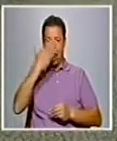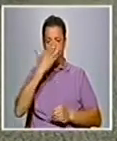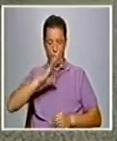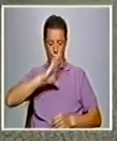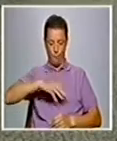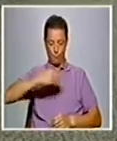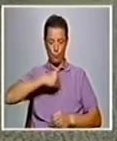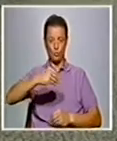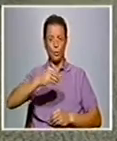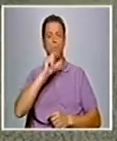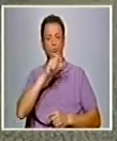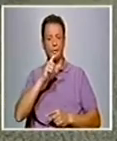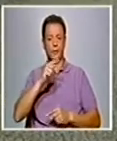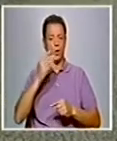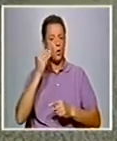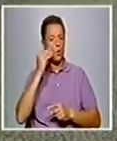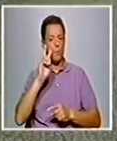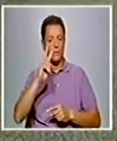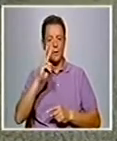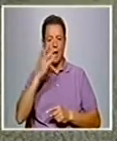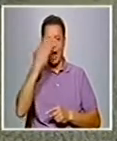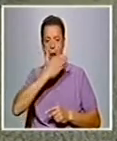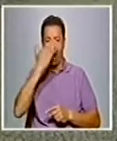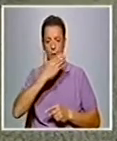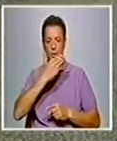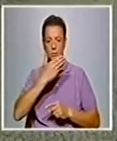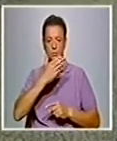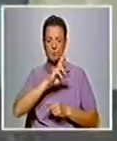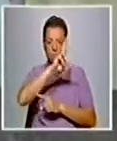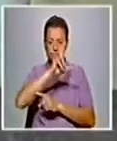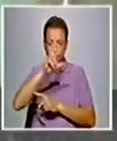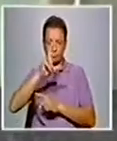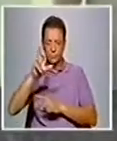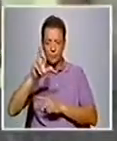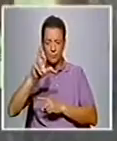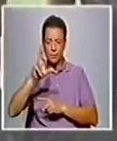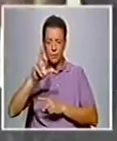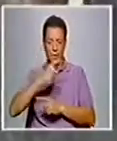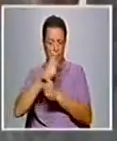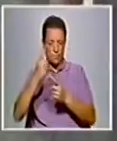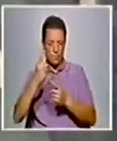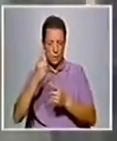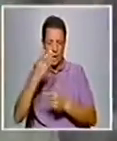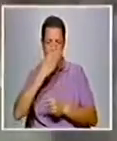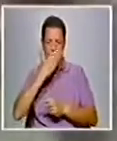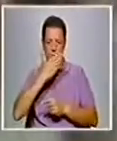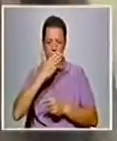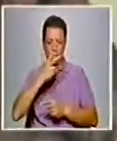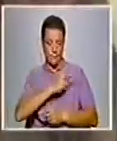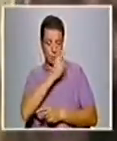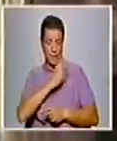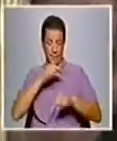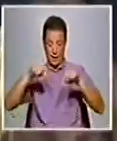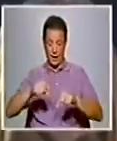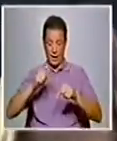Hoje em dia é possível ver como é que são as aulas no MIT, como é que são as aulas em Harvard e como é que são as aulas na Faculdade de Engenharia.